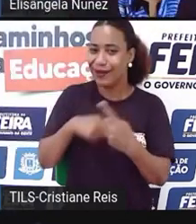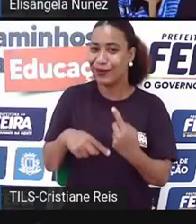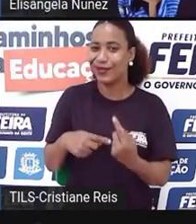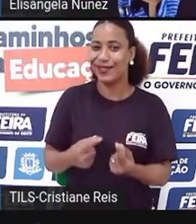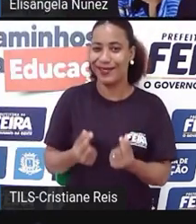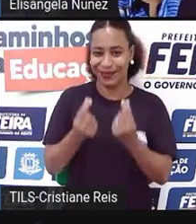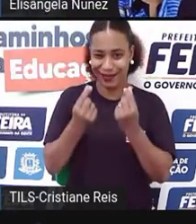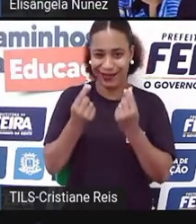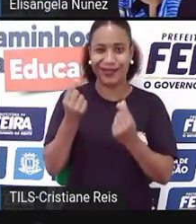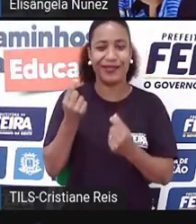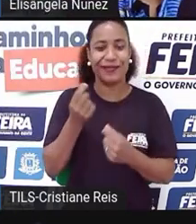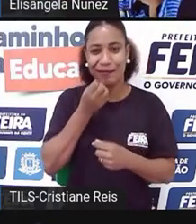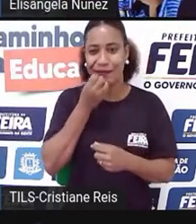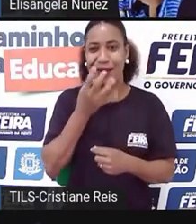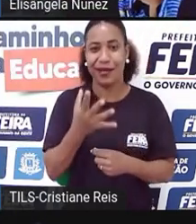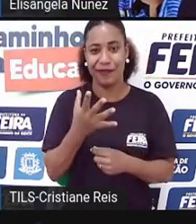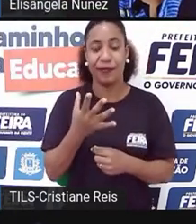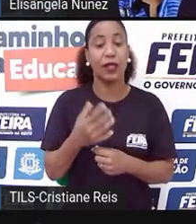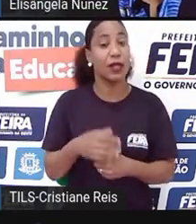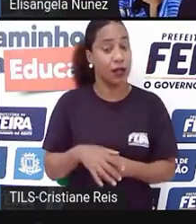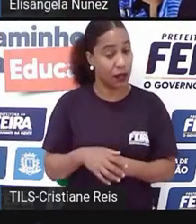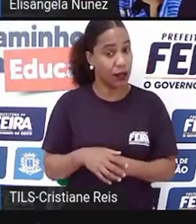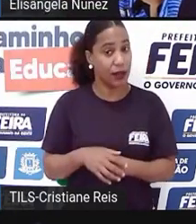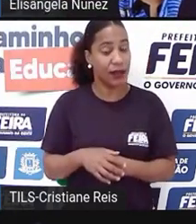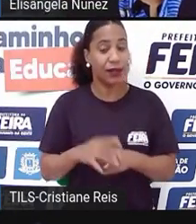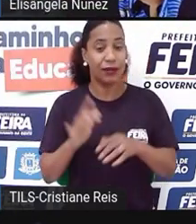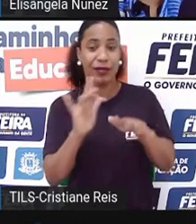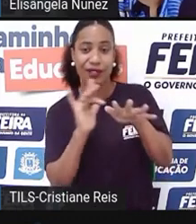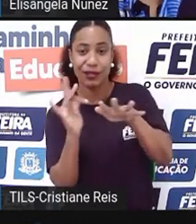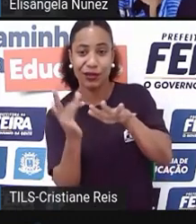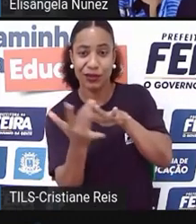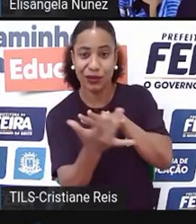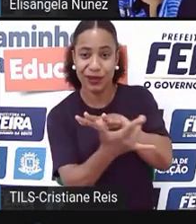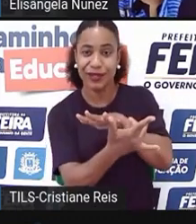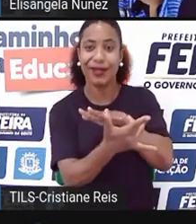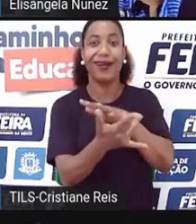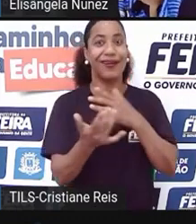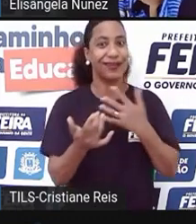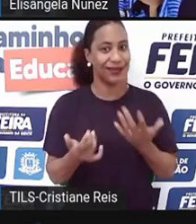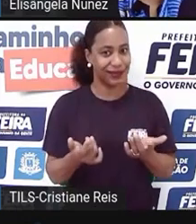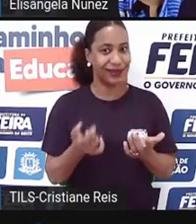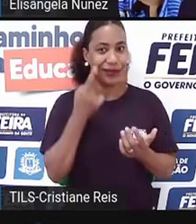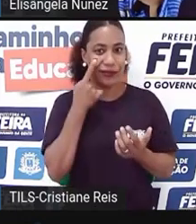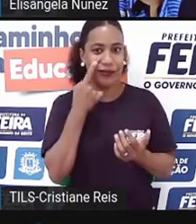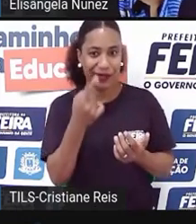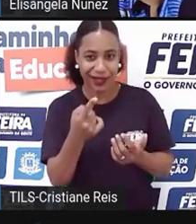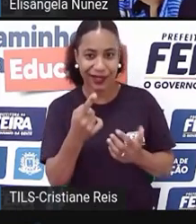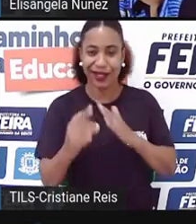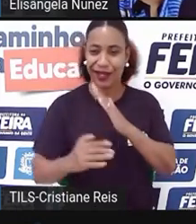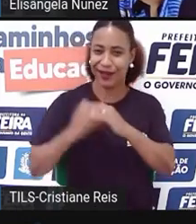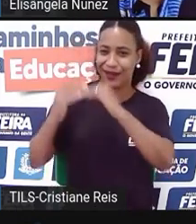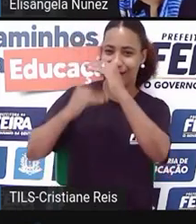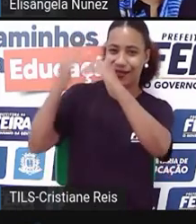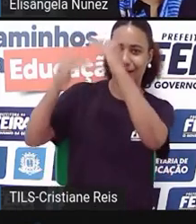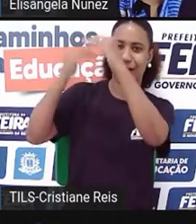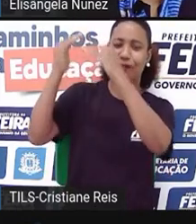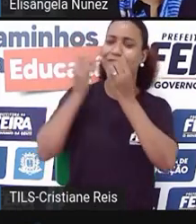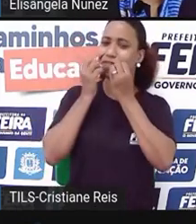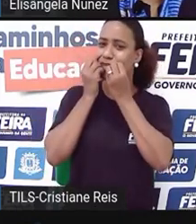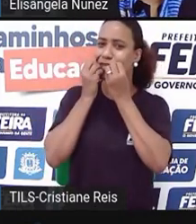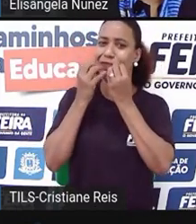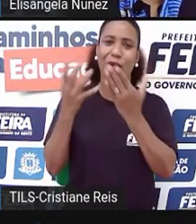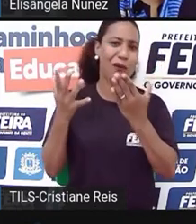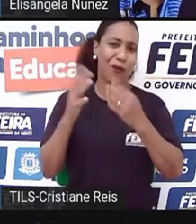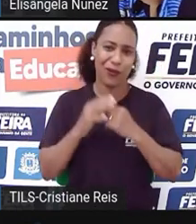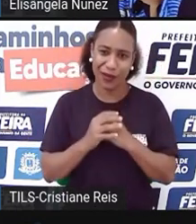assim, eu vejo uma potência muito grande nas redes sociais quando se trata de negócios, muito, muito. O crescimento das vendas nas